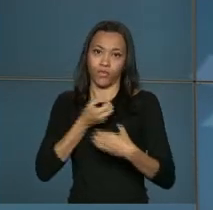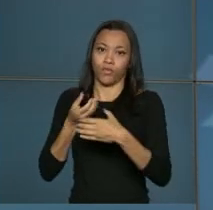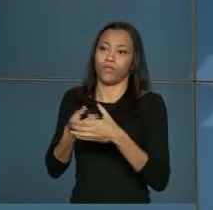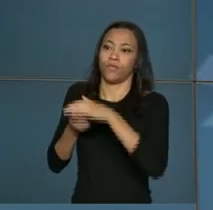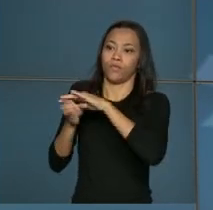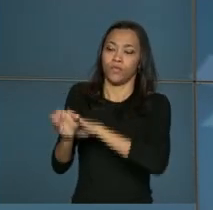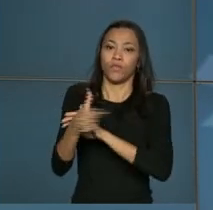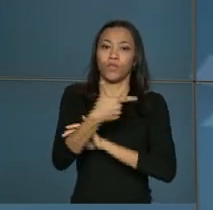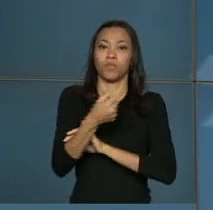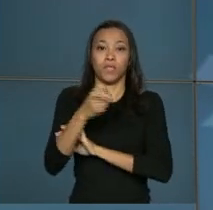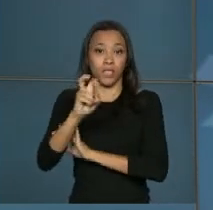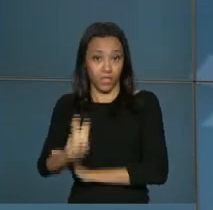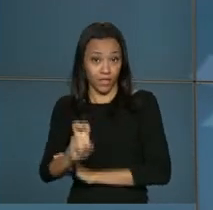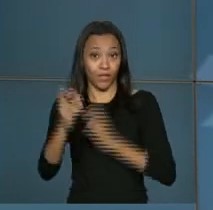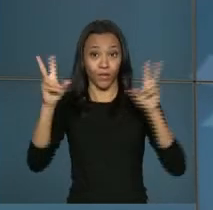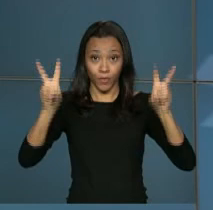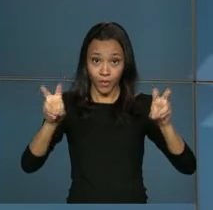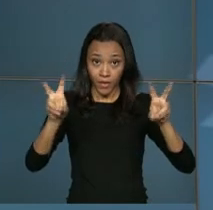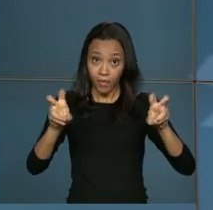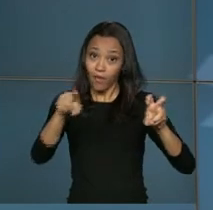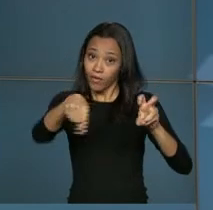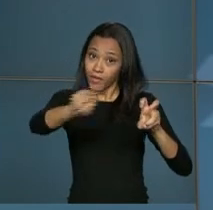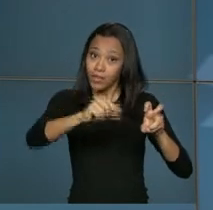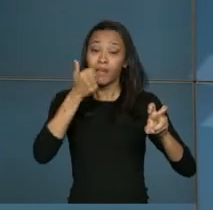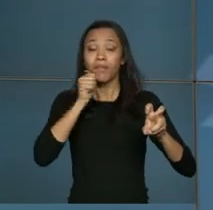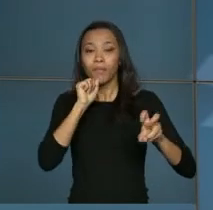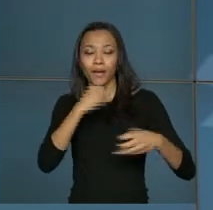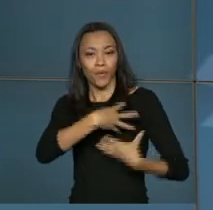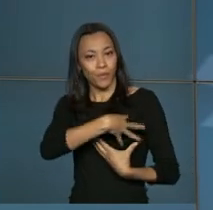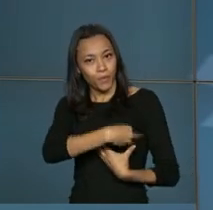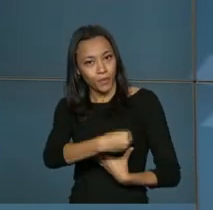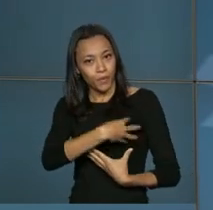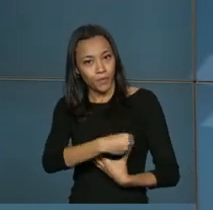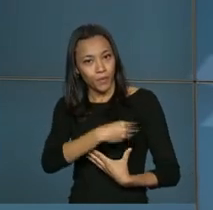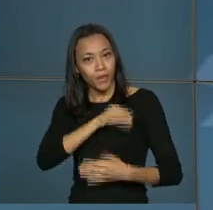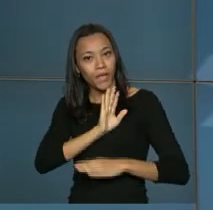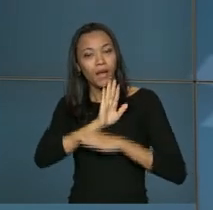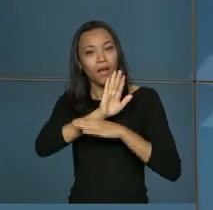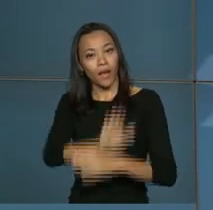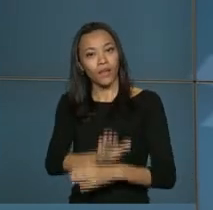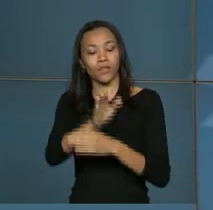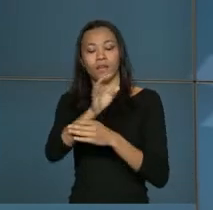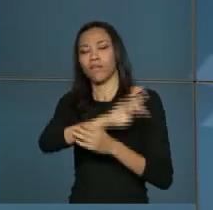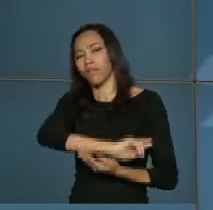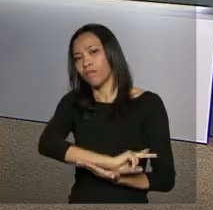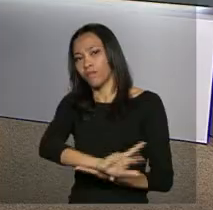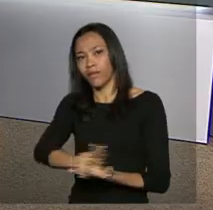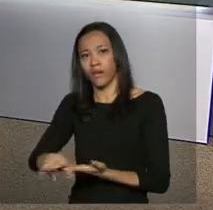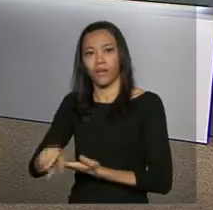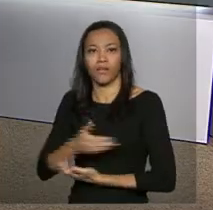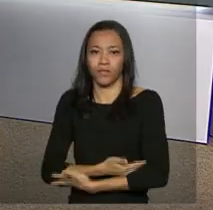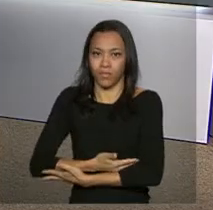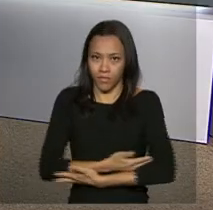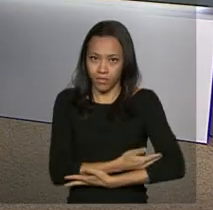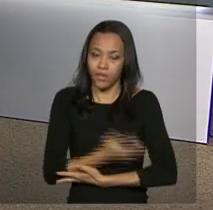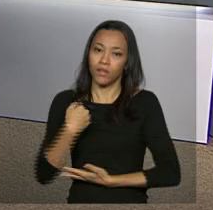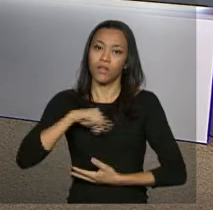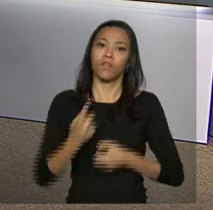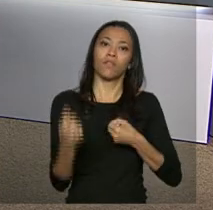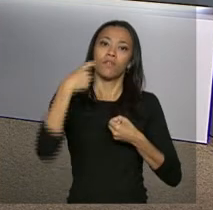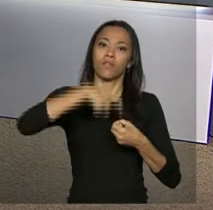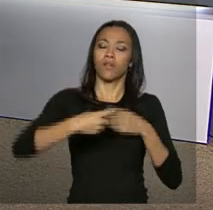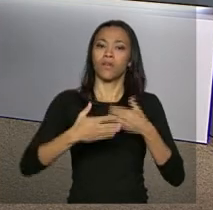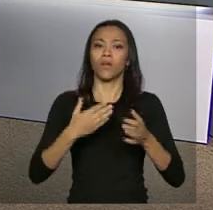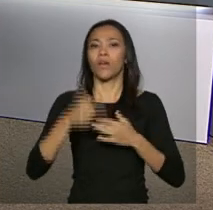este ano é Seja Doadora de Leite Materno e Faça a Diferença na Vida de Muitas Crianças. E nós podemos voltar a qualquer